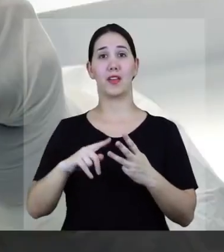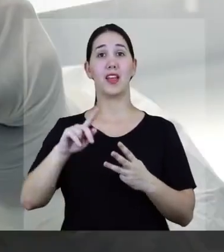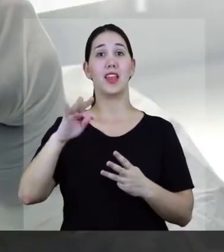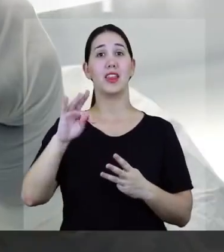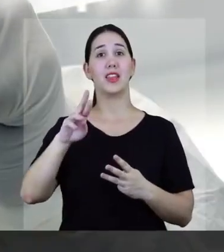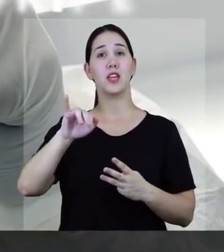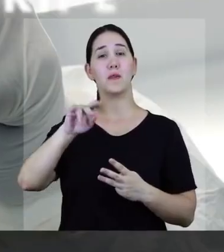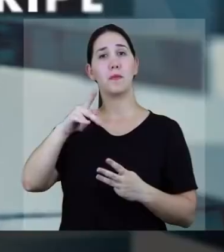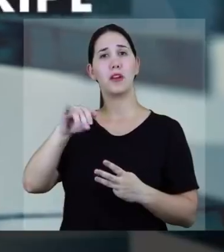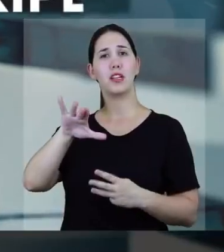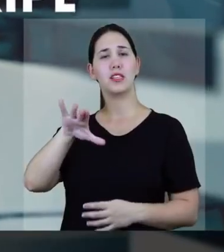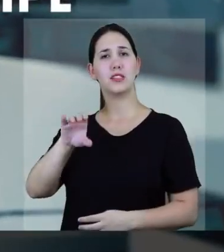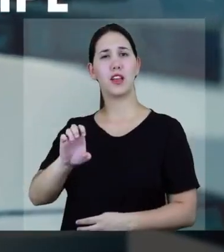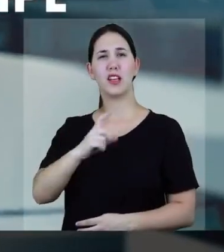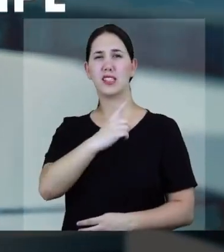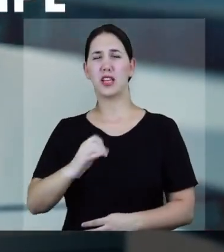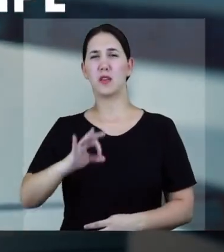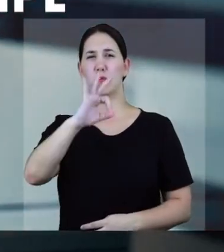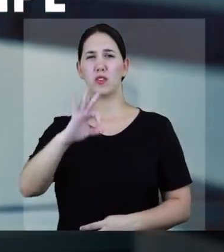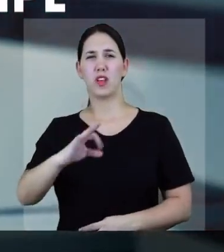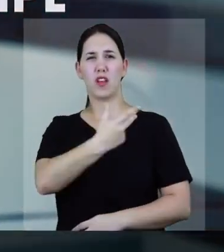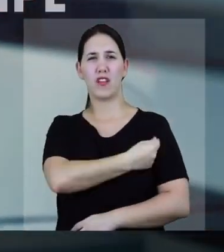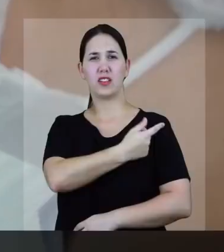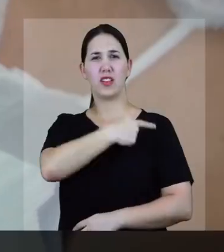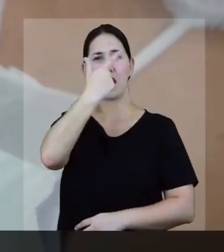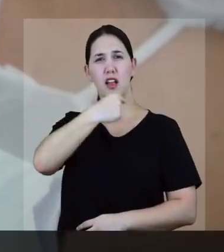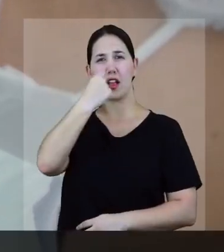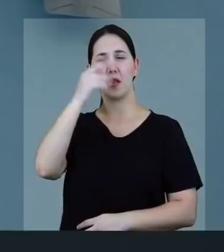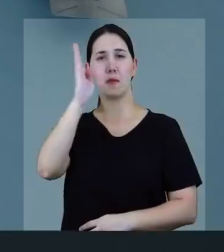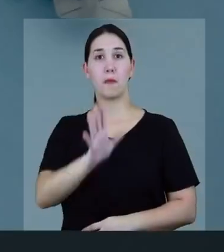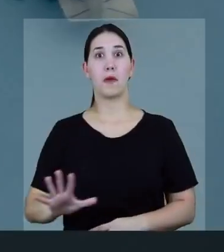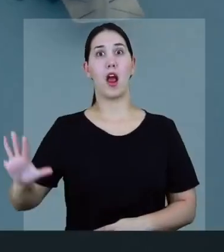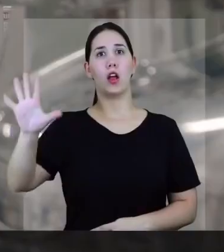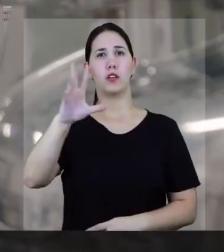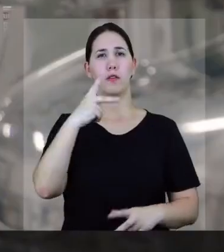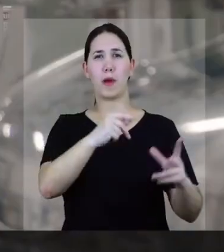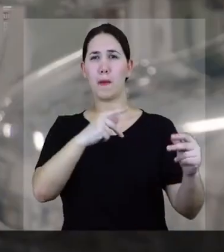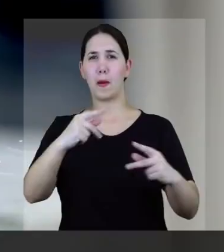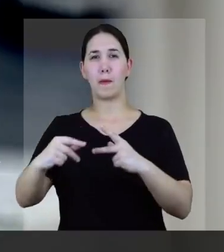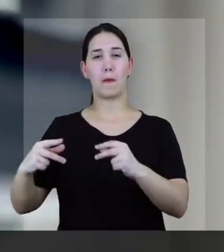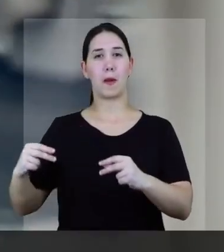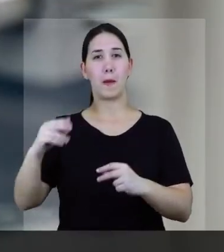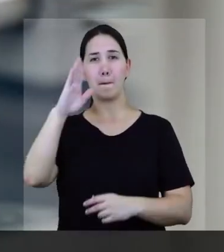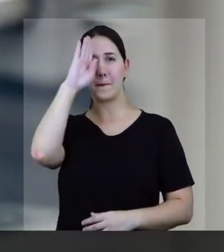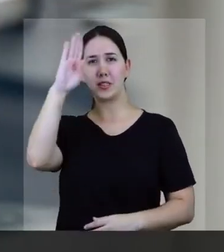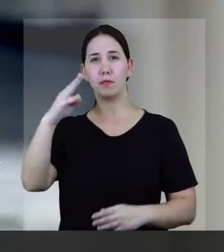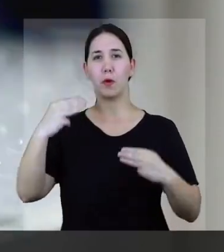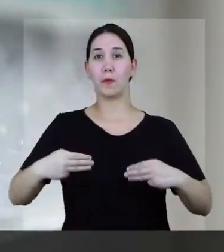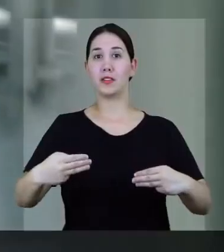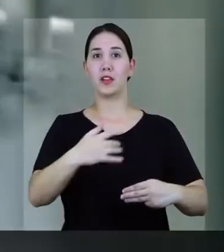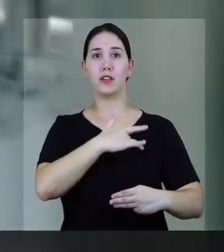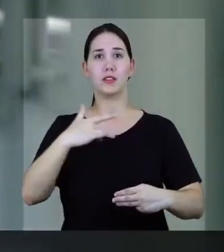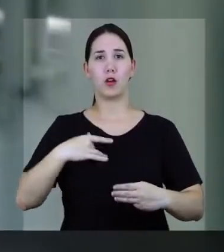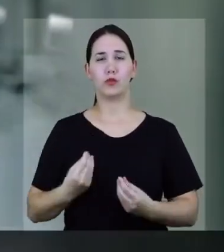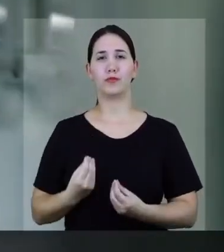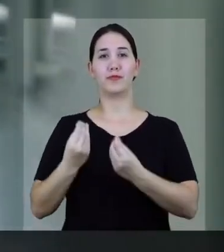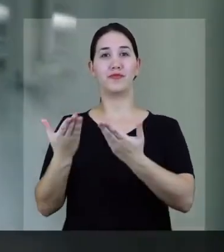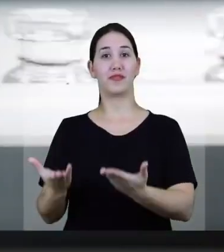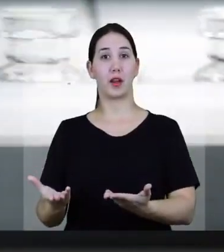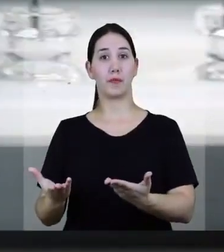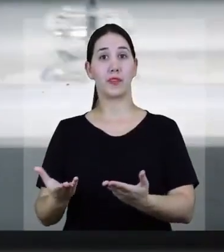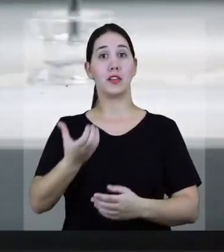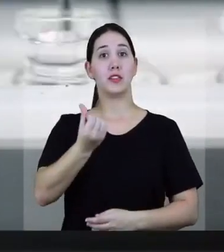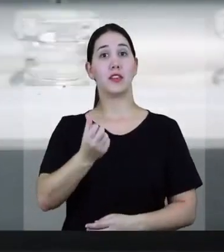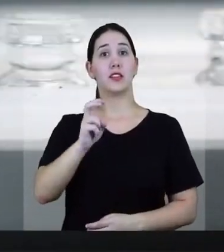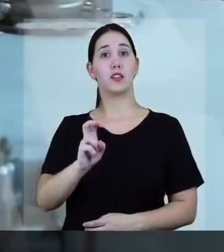tríplice e 100% das vacinas contra a gripe no país. É o principal fornecedor do Ministério da Saúde, responsável